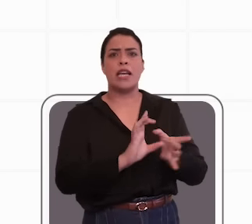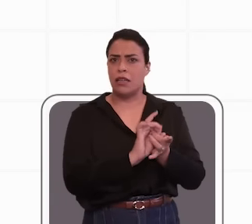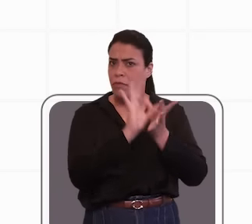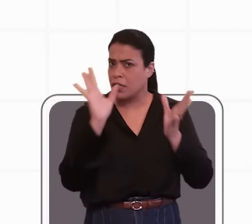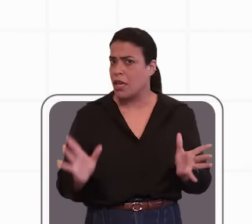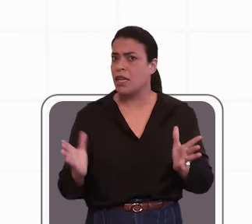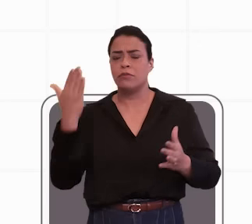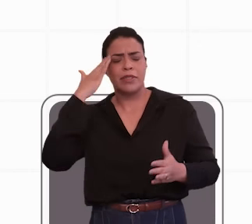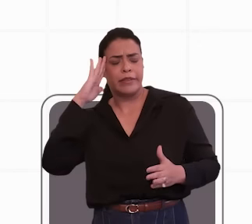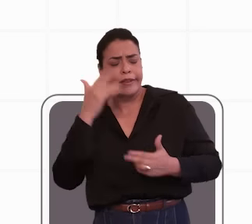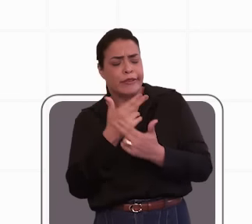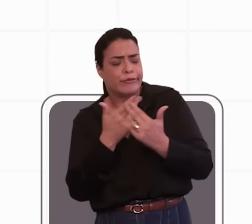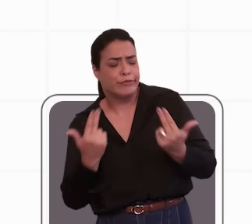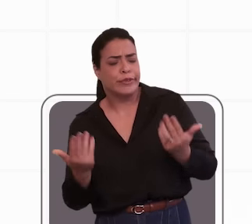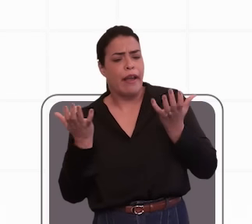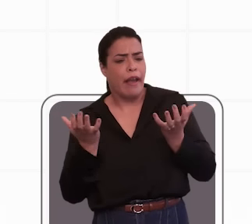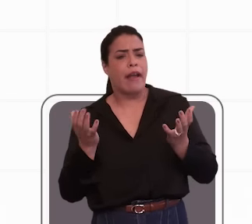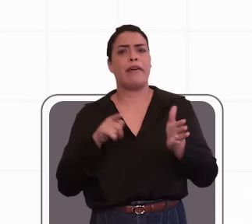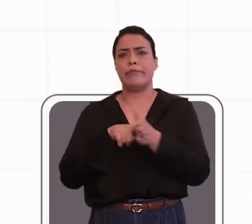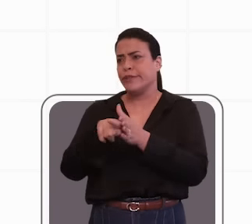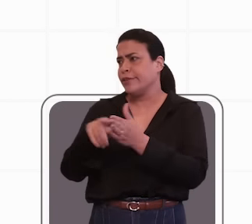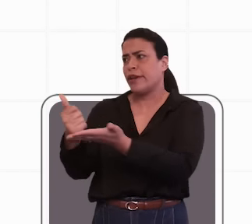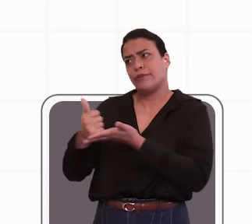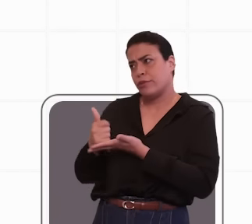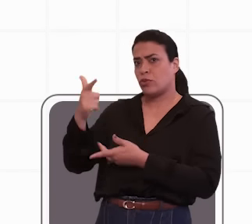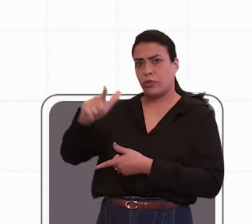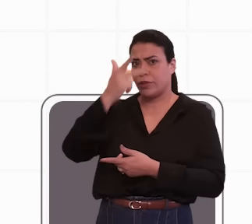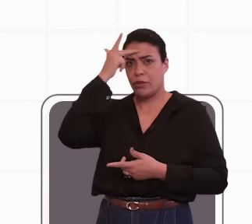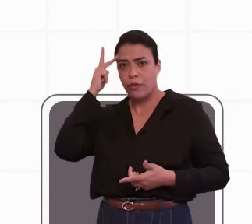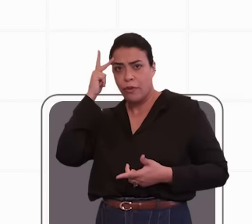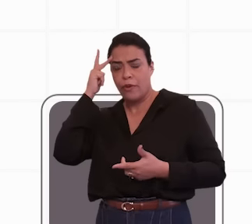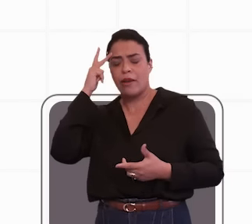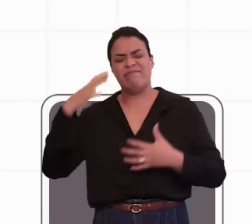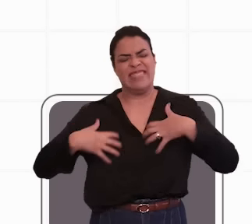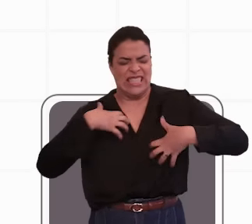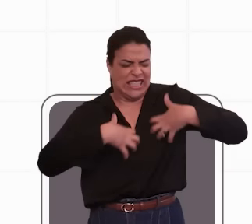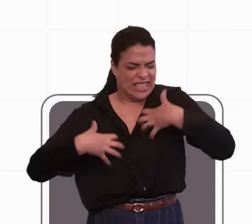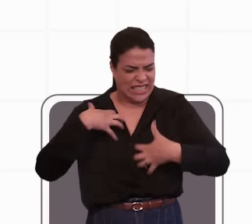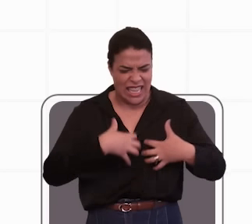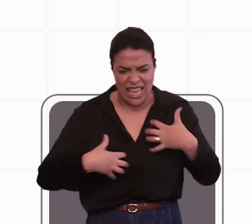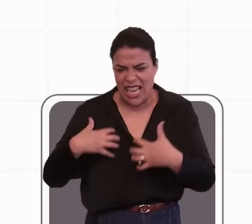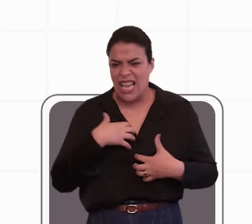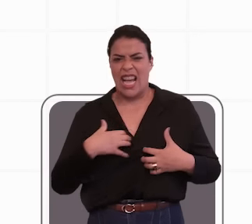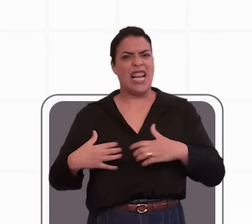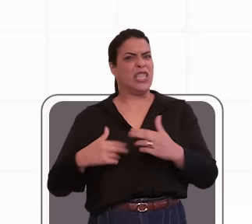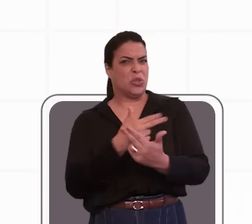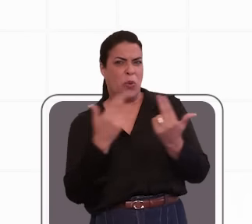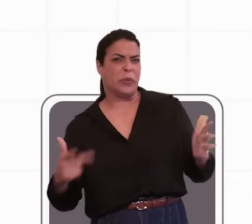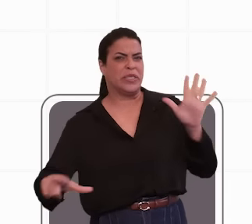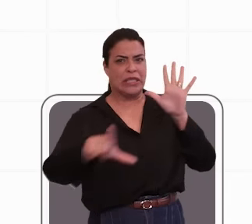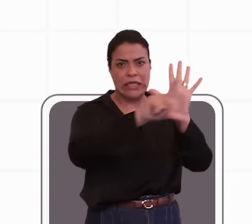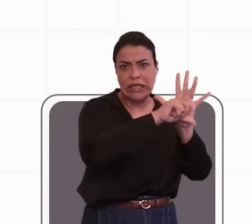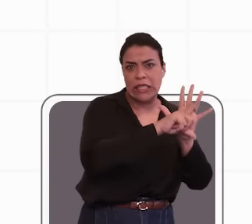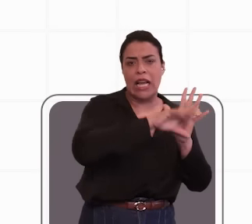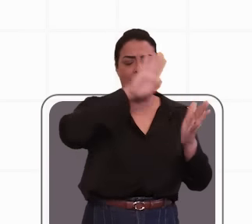compreender o que for de seu interesse sem a necessidade de buscar auxílio, a redução da ansiedade e do estresse associados a questões legais, a